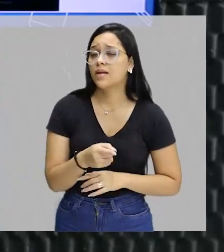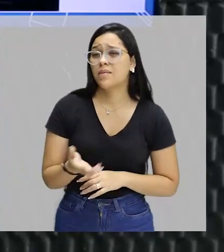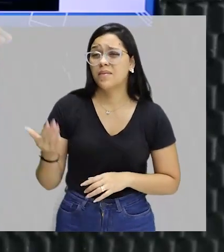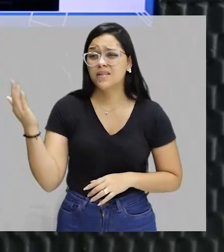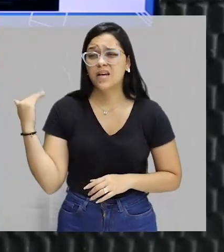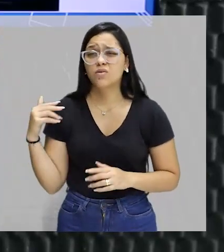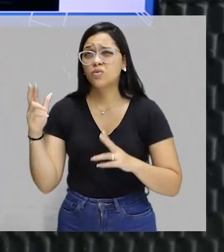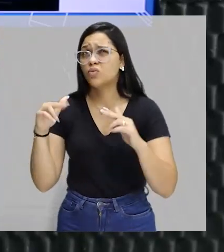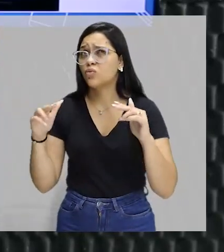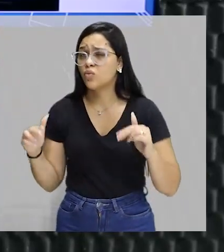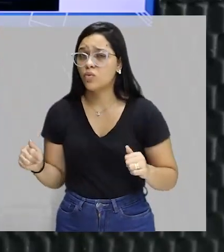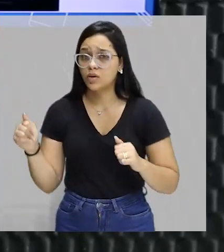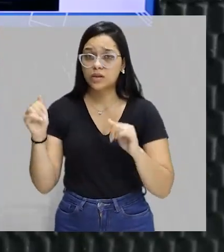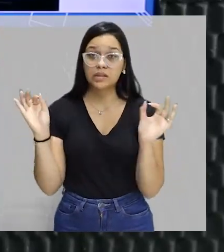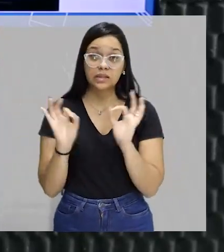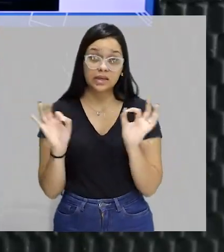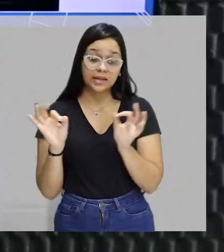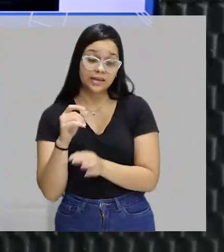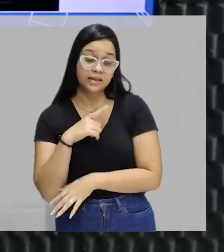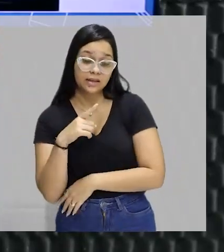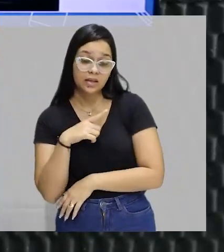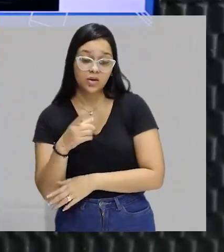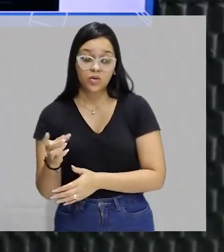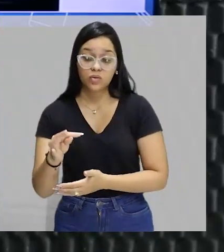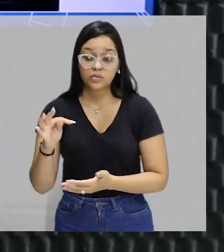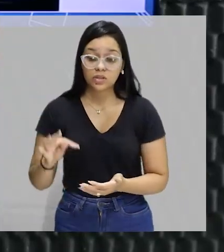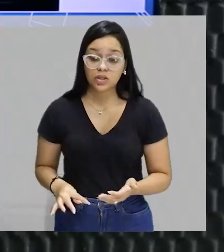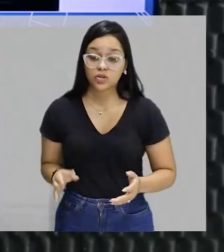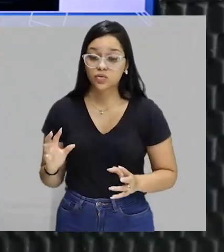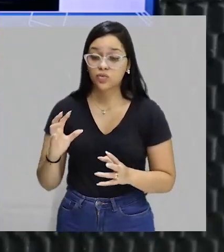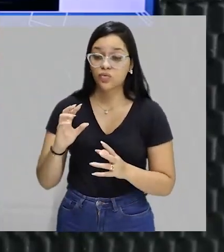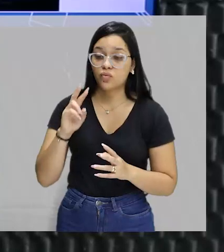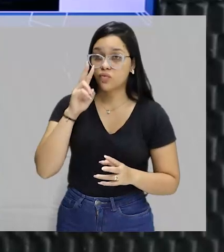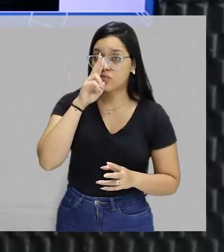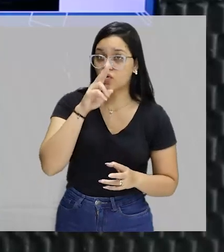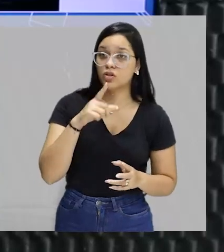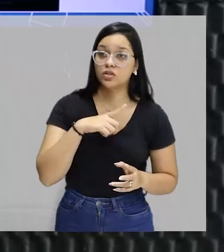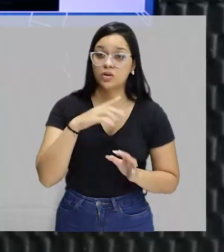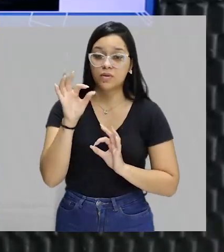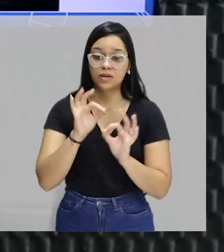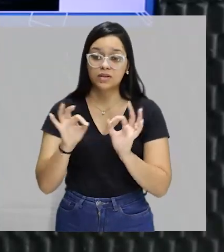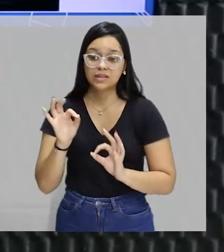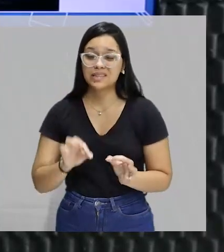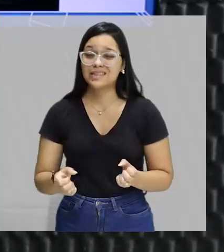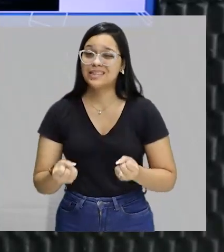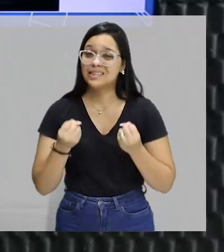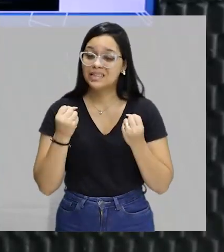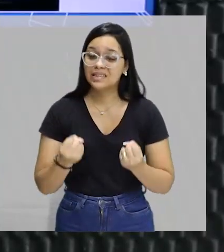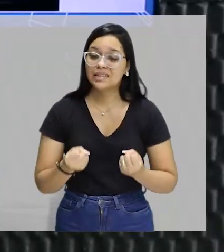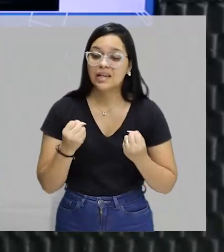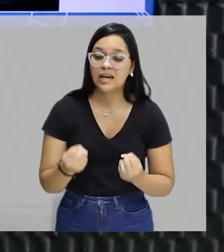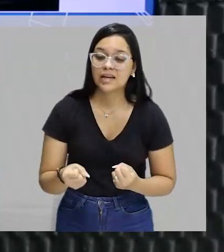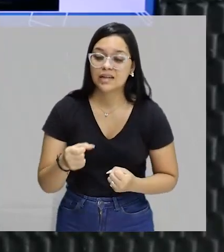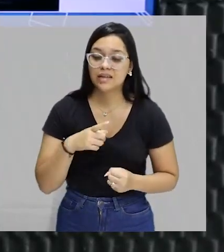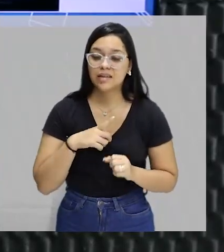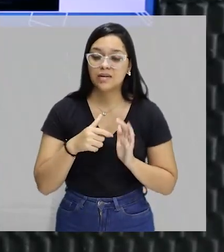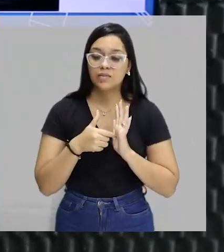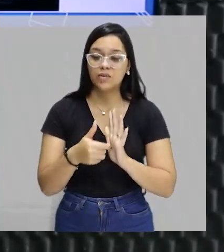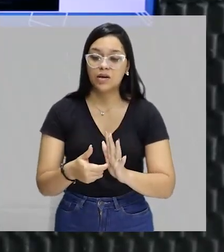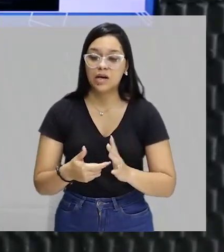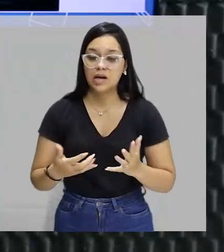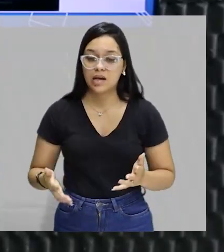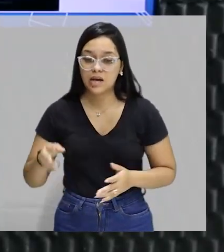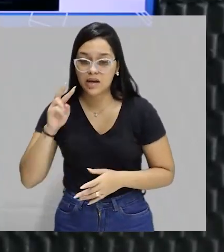então, nunca ninguém tinha feito um texto tão forte, com uma montagem tão pesada, com um teor expressionista, que